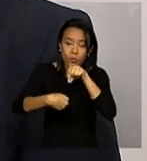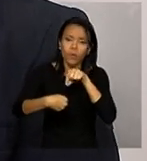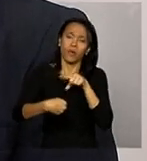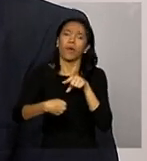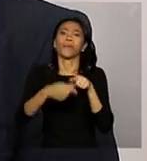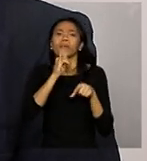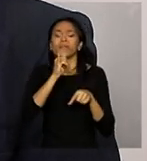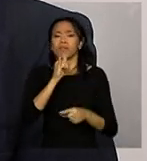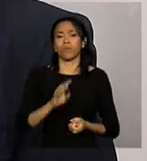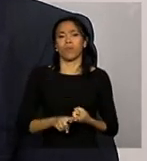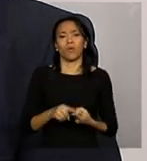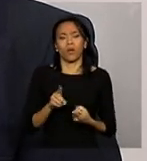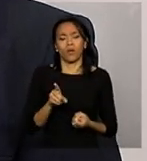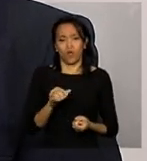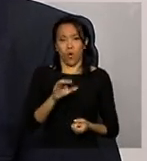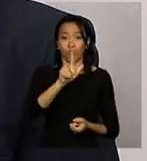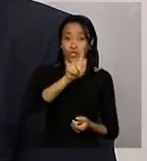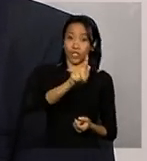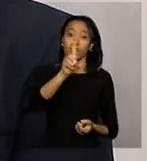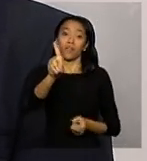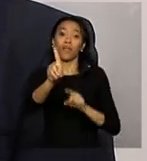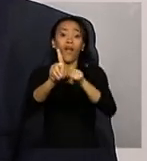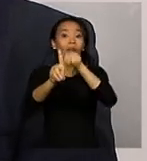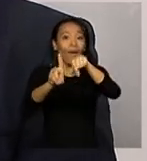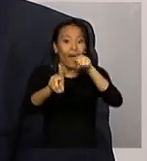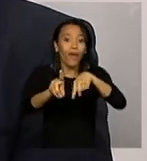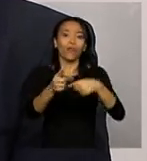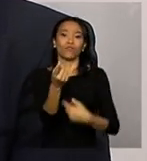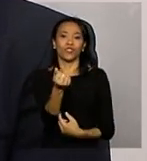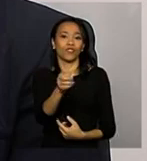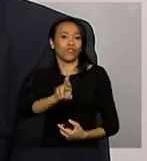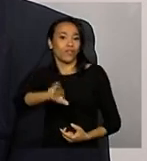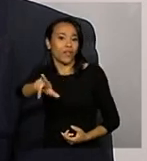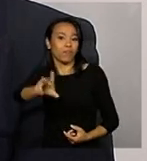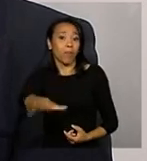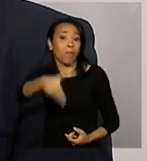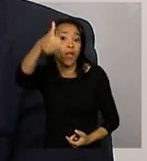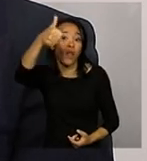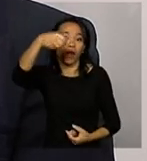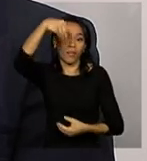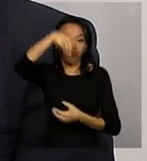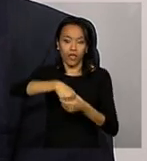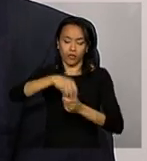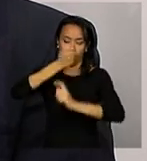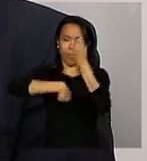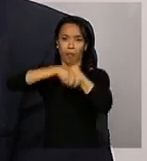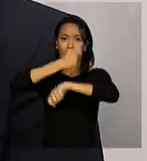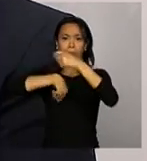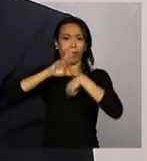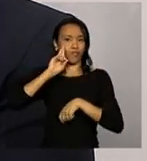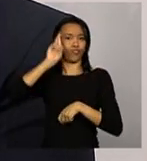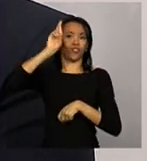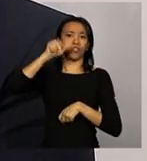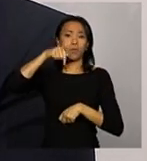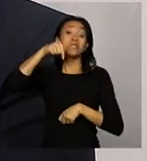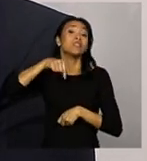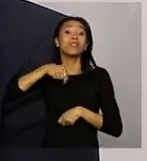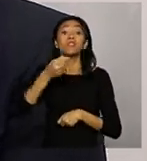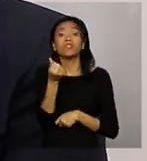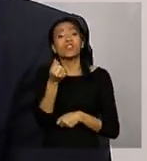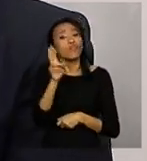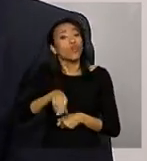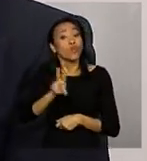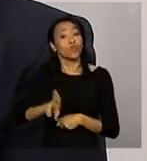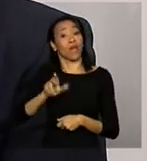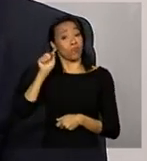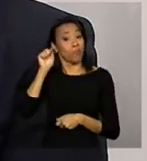exemplo como o IGD é um recurso diferenciado é um recurso para melhoria da gestão a gente pergunta se esse recurso foi gasto nessa finalidade ou